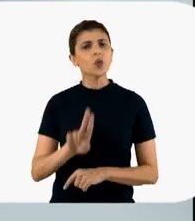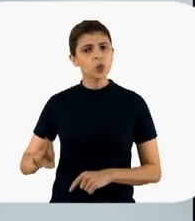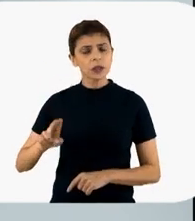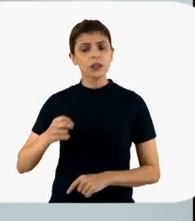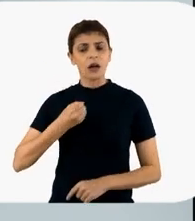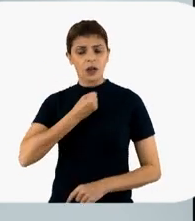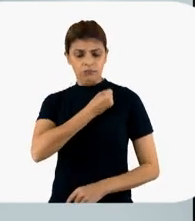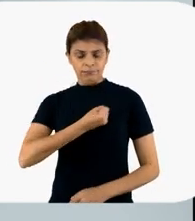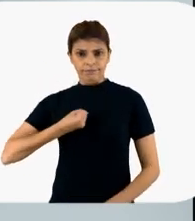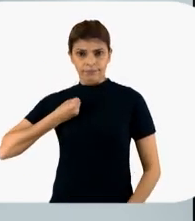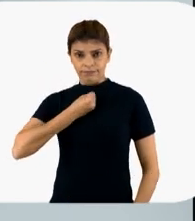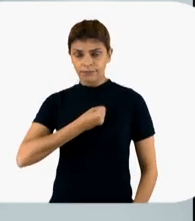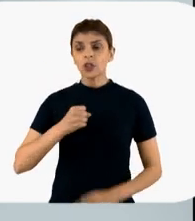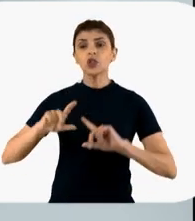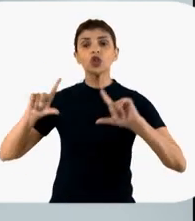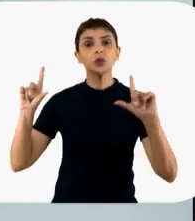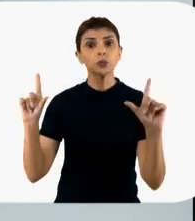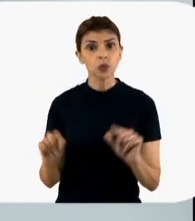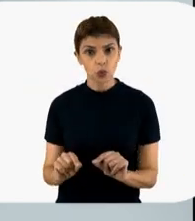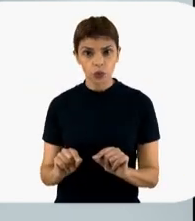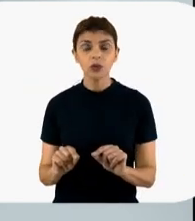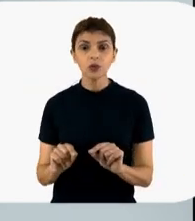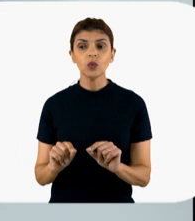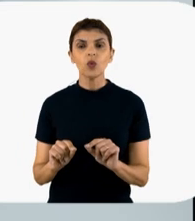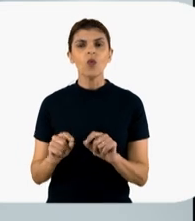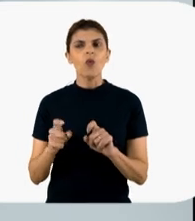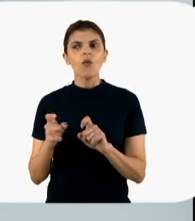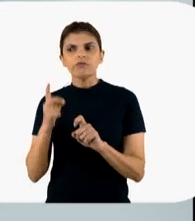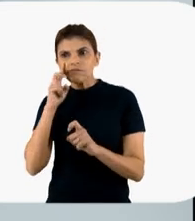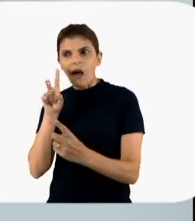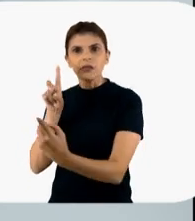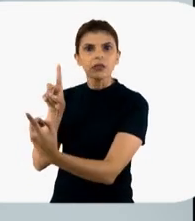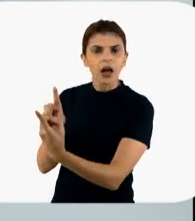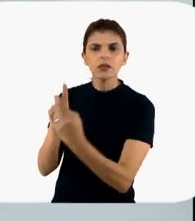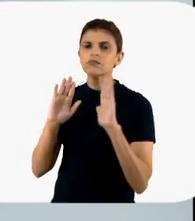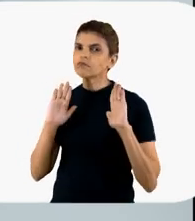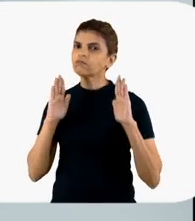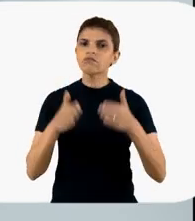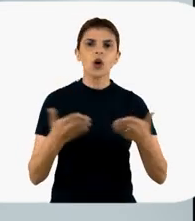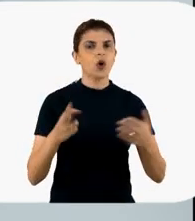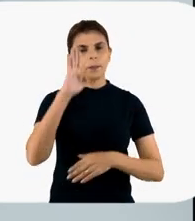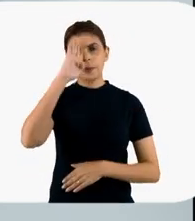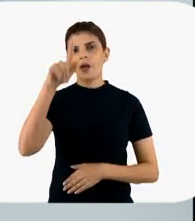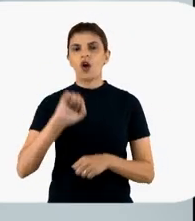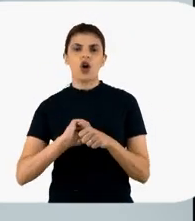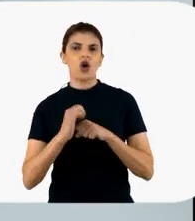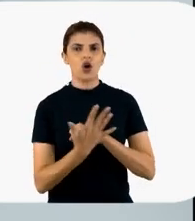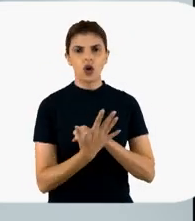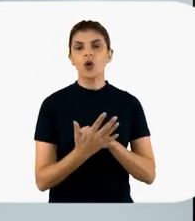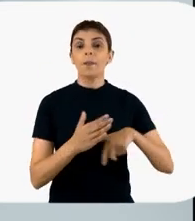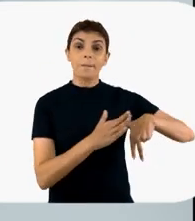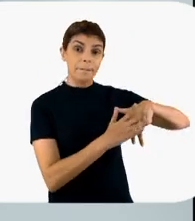que usava o ultrassom para outras coisas. Como a gente diminuiu muito o atendimento, a gente botou tudo concentrado agora